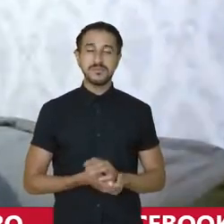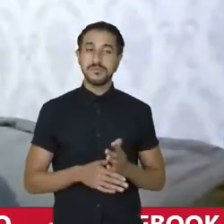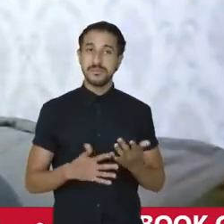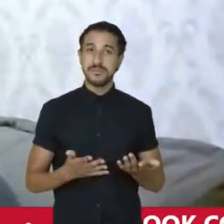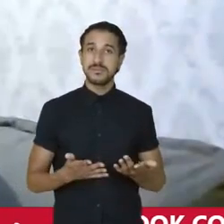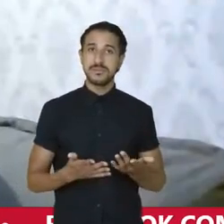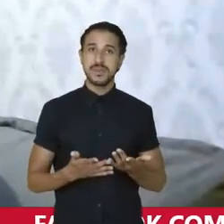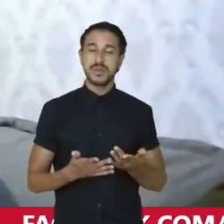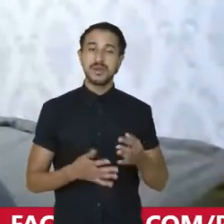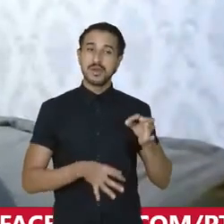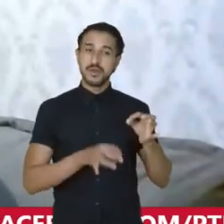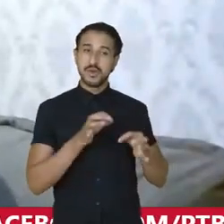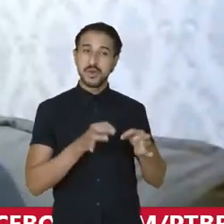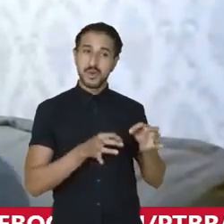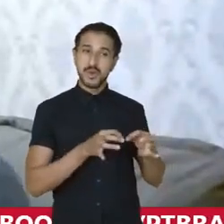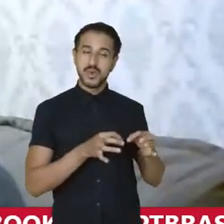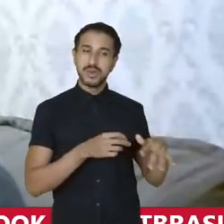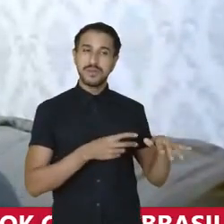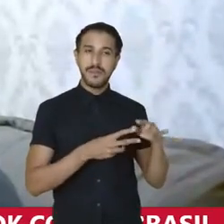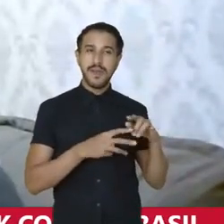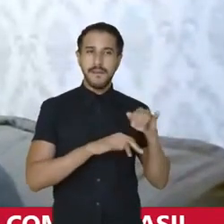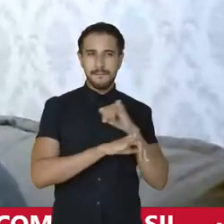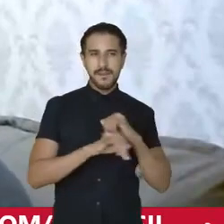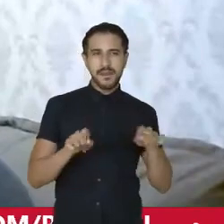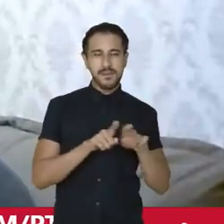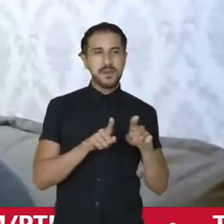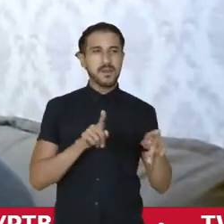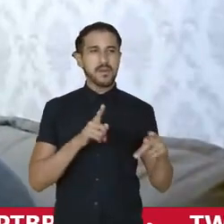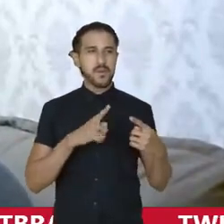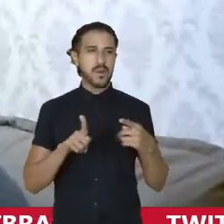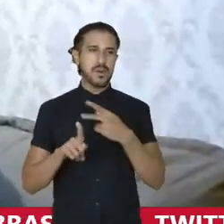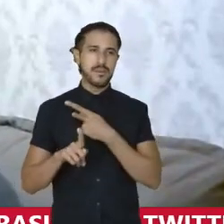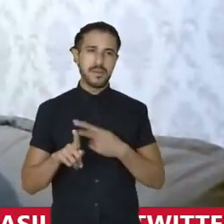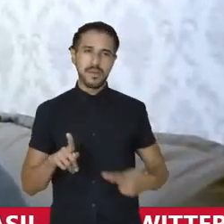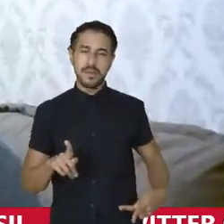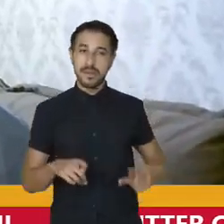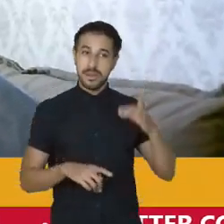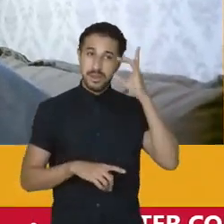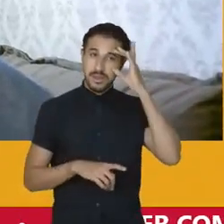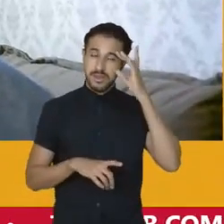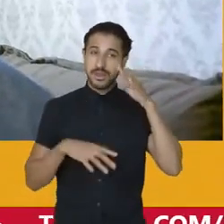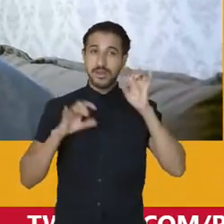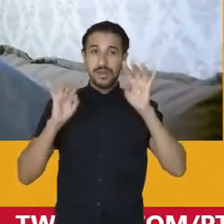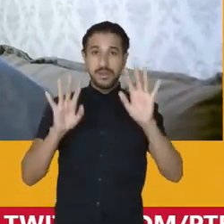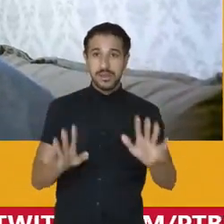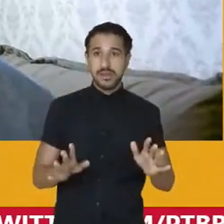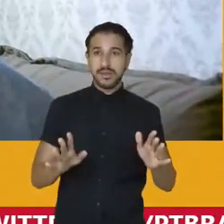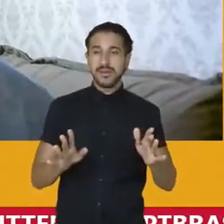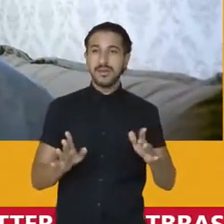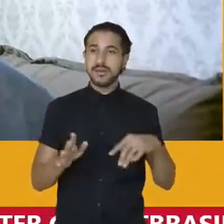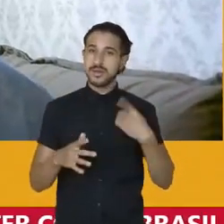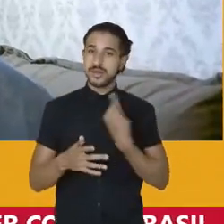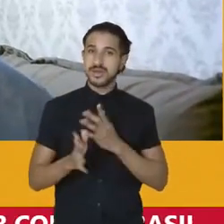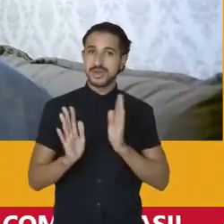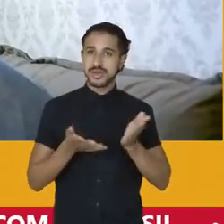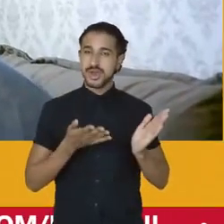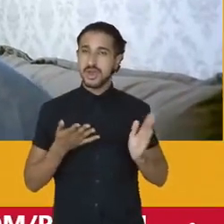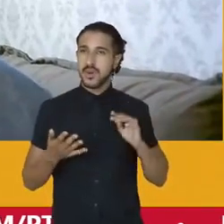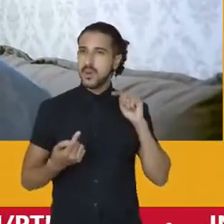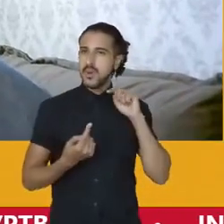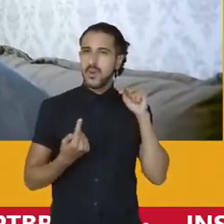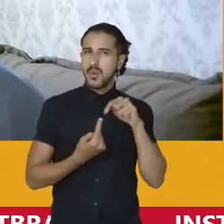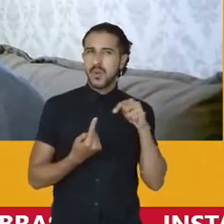jurídico e midiático, a posição da presidenta Dilma Lino. Então, é isso. Nós estamos aqui hoje